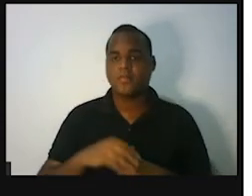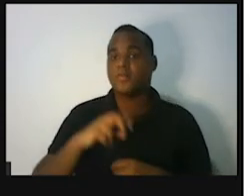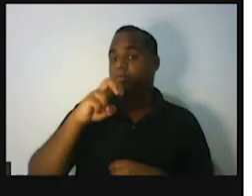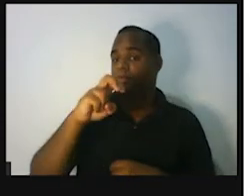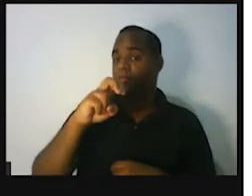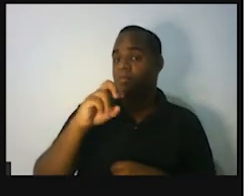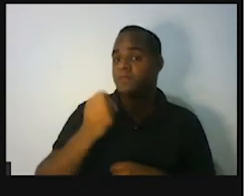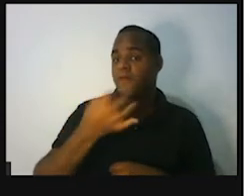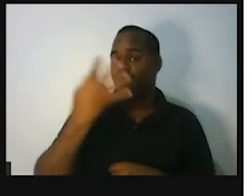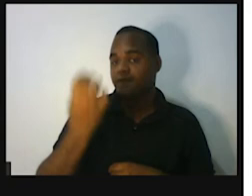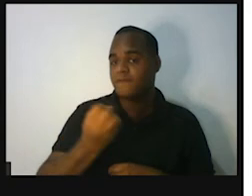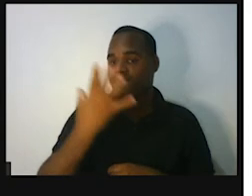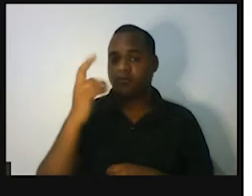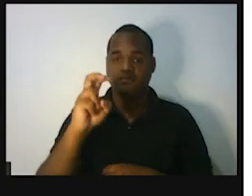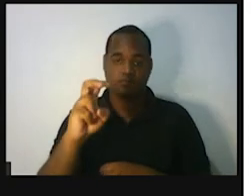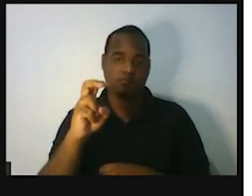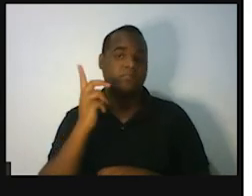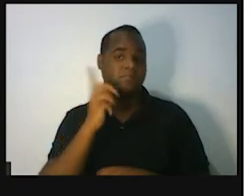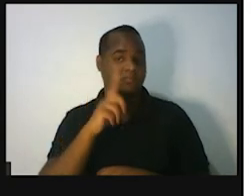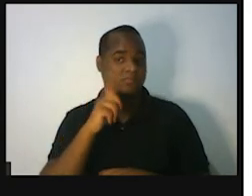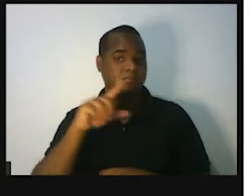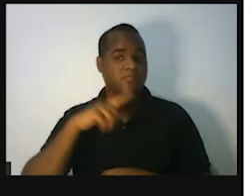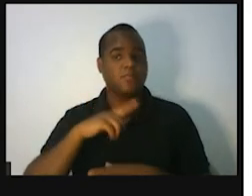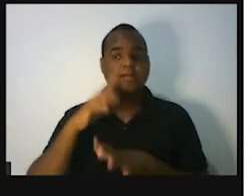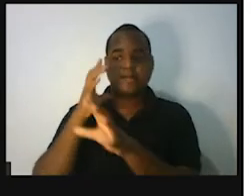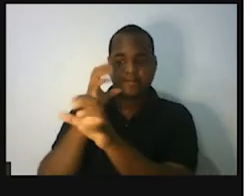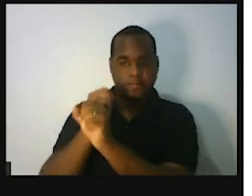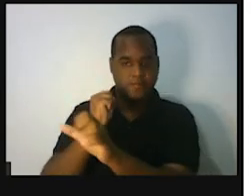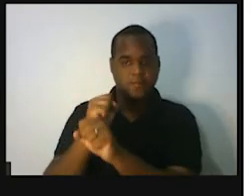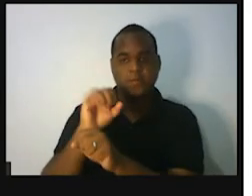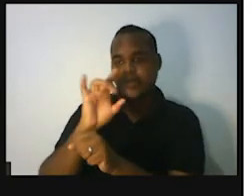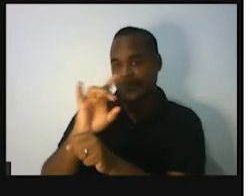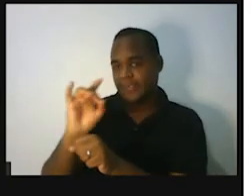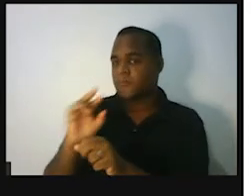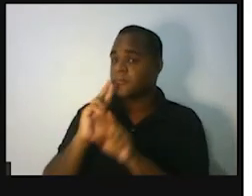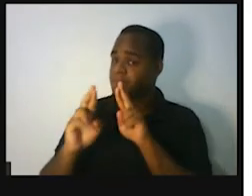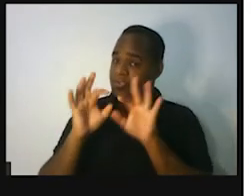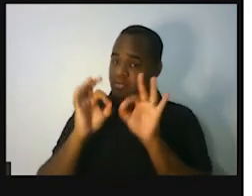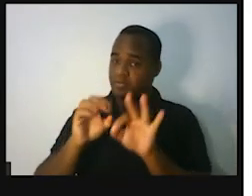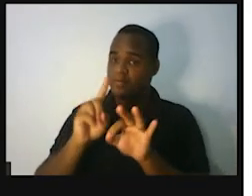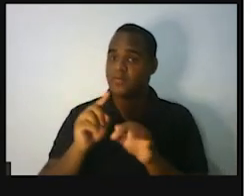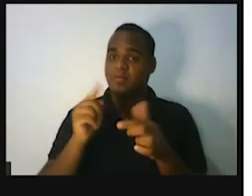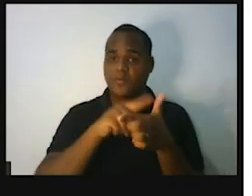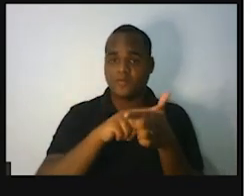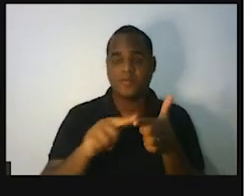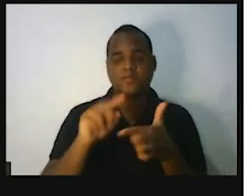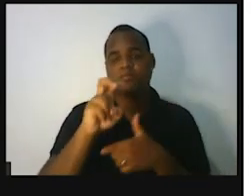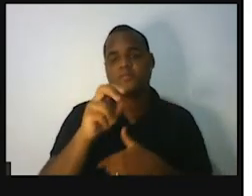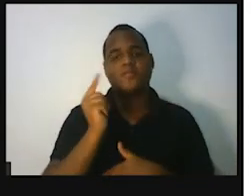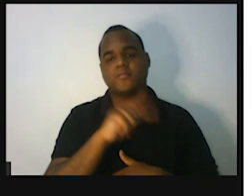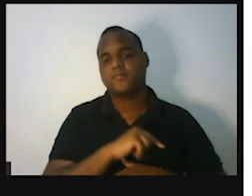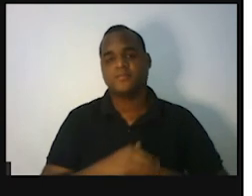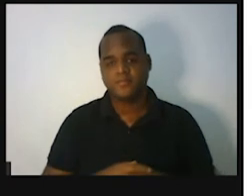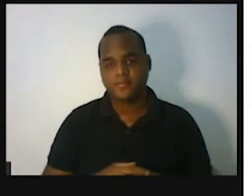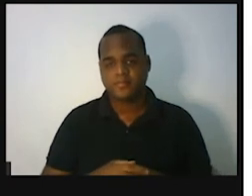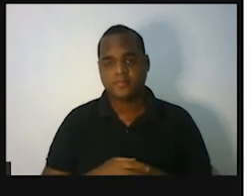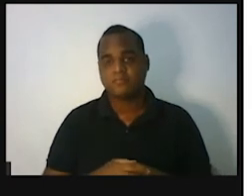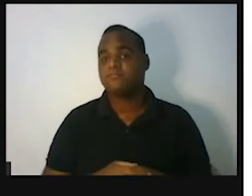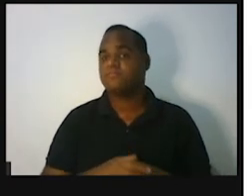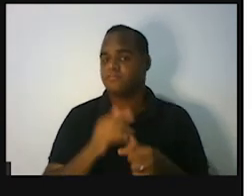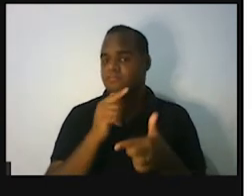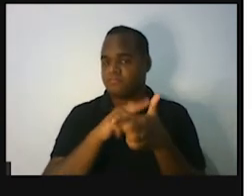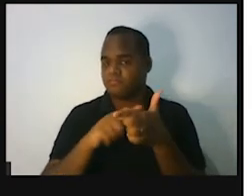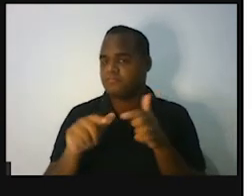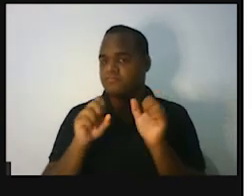valores, o resultado da soma desses cinco valores, você vai dividir por cinco. E o resultado dessa divisão